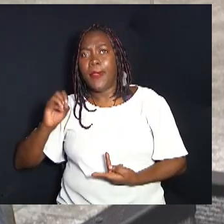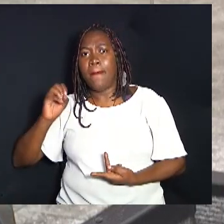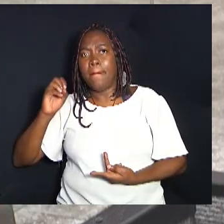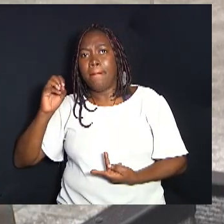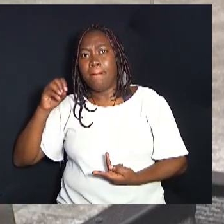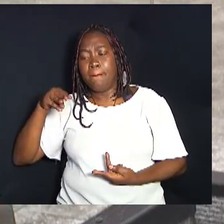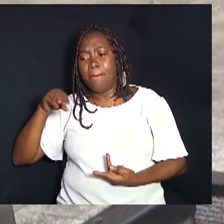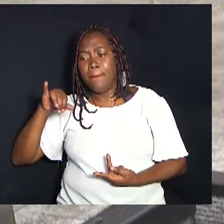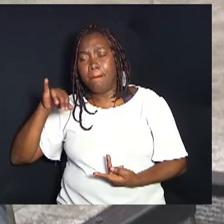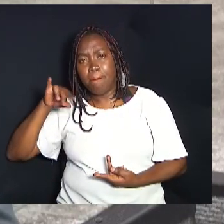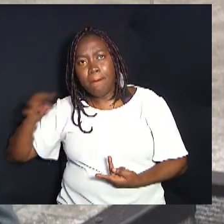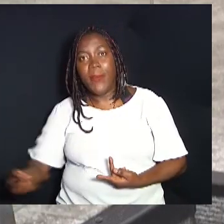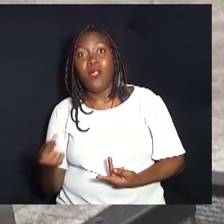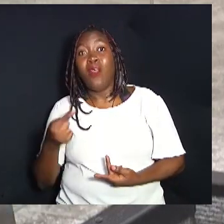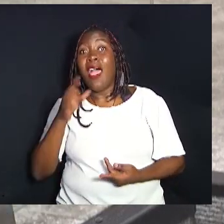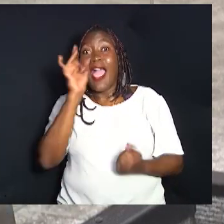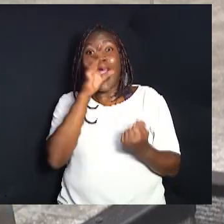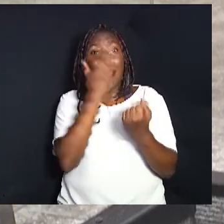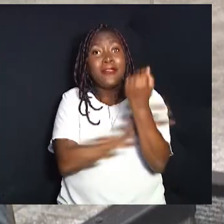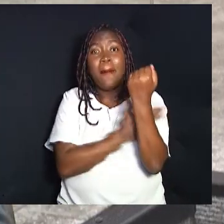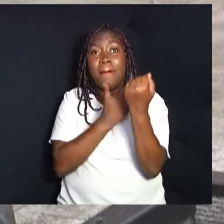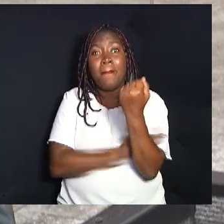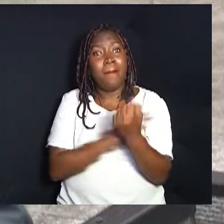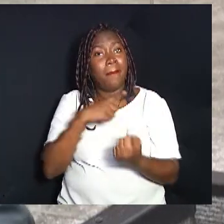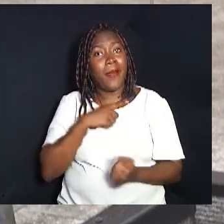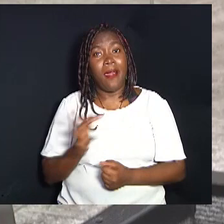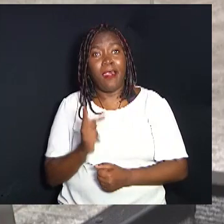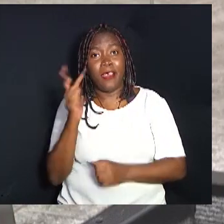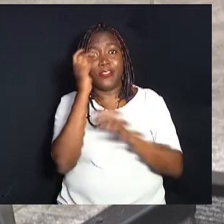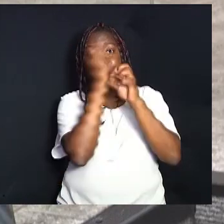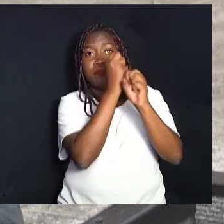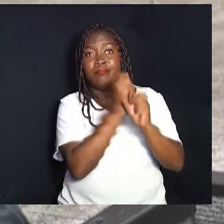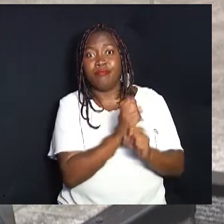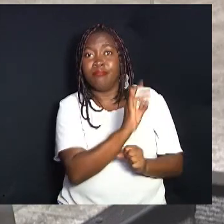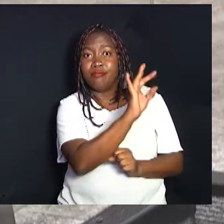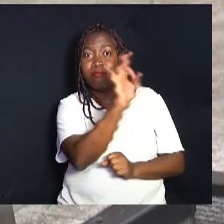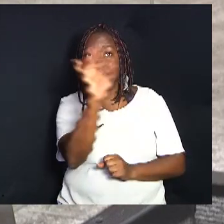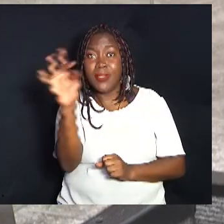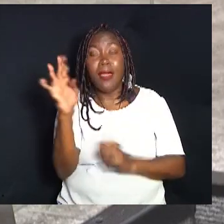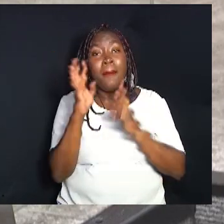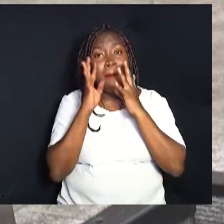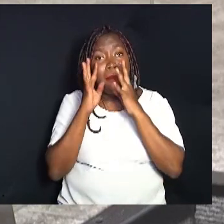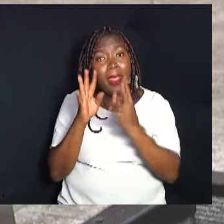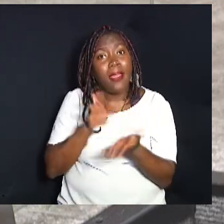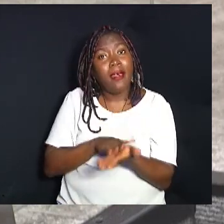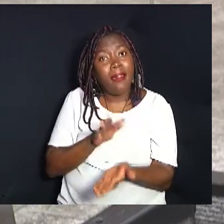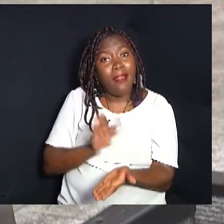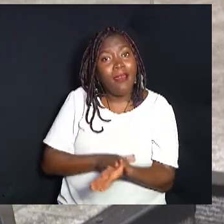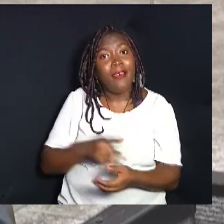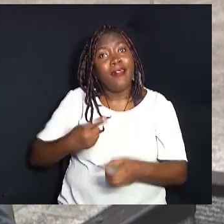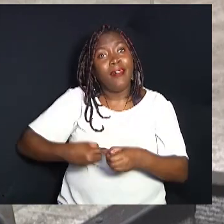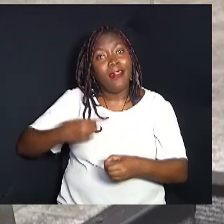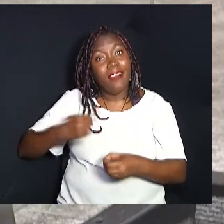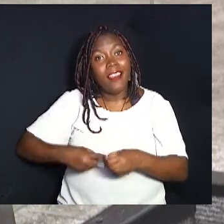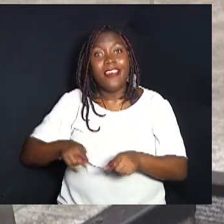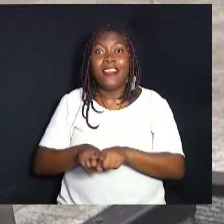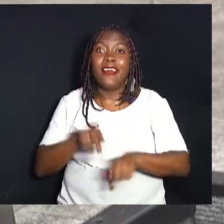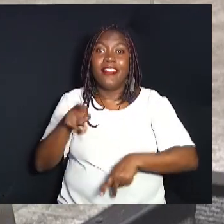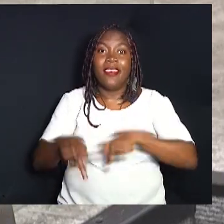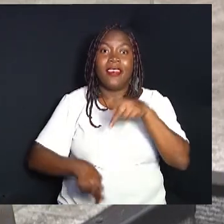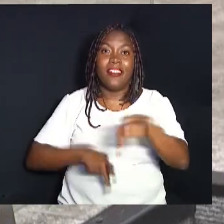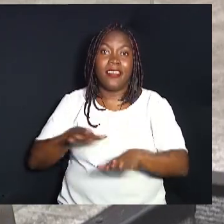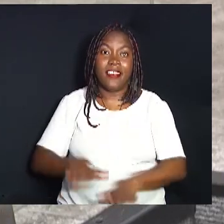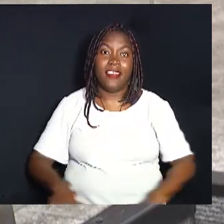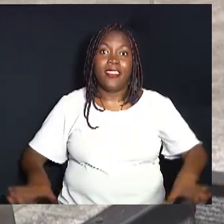milhões. Então, cada pasta tem o seu montante, o seu valor aportado, para que eles consigam atender as demandas da cidade de Campinas e